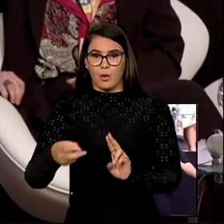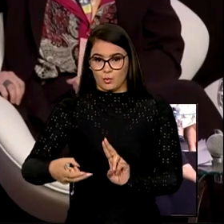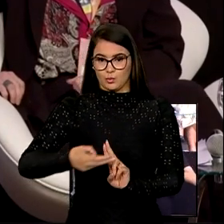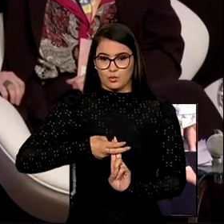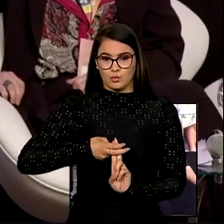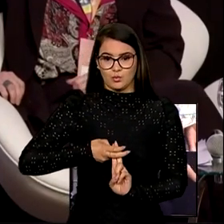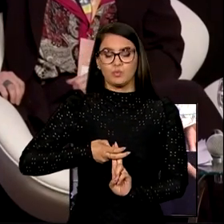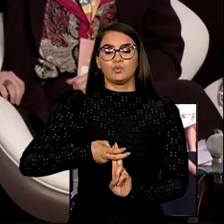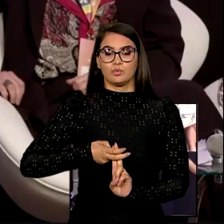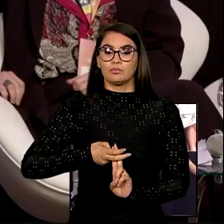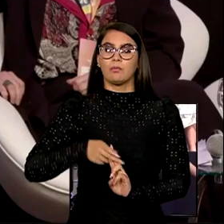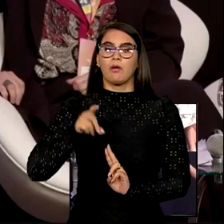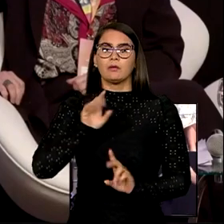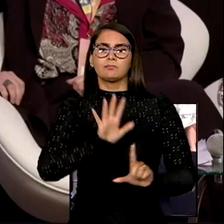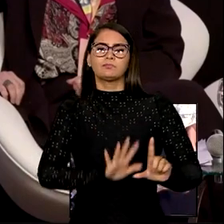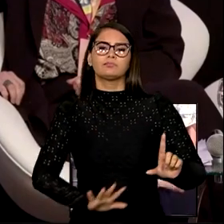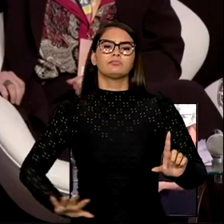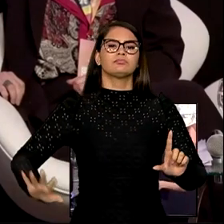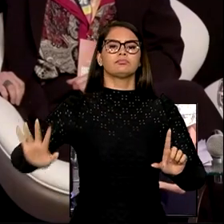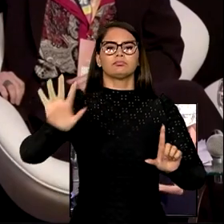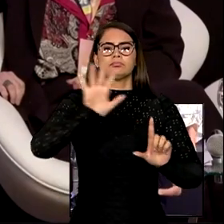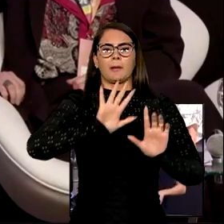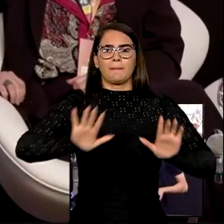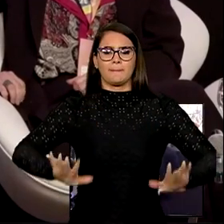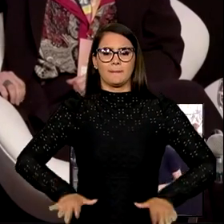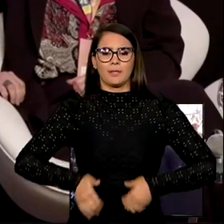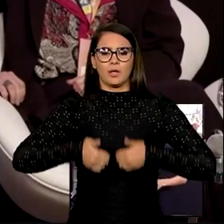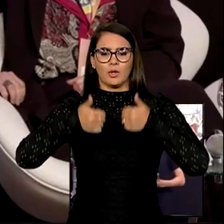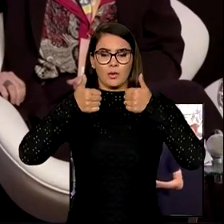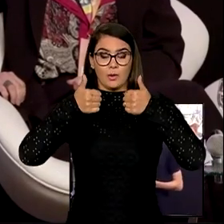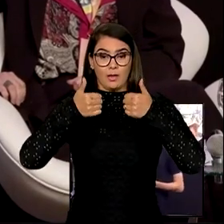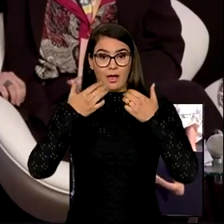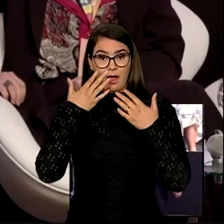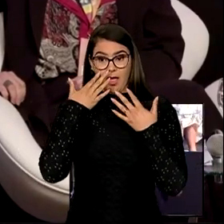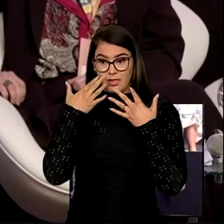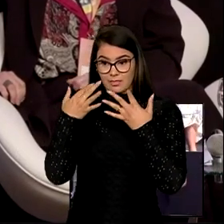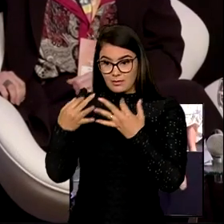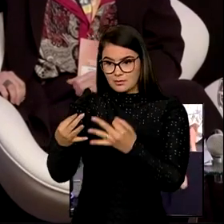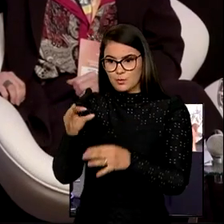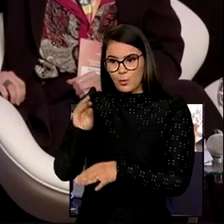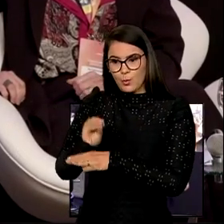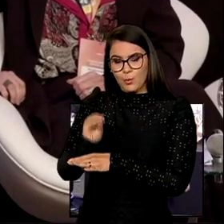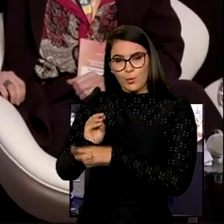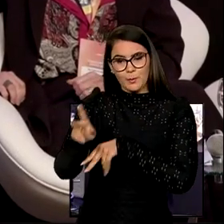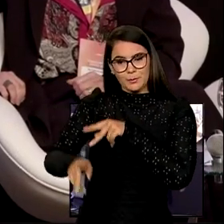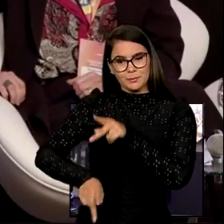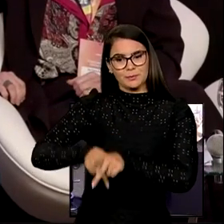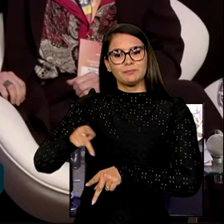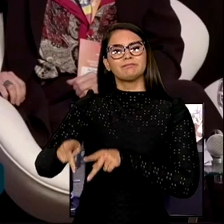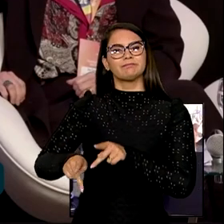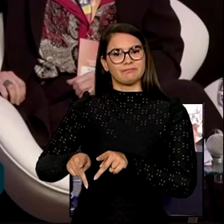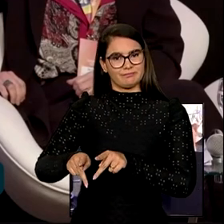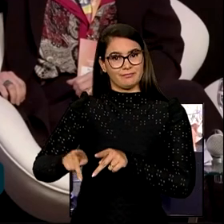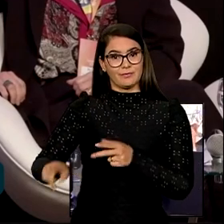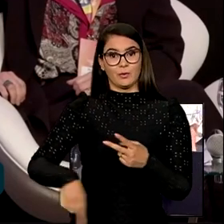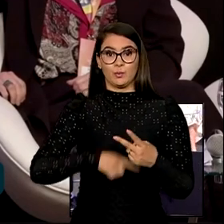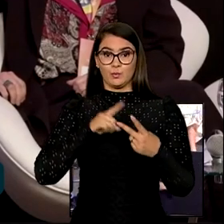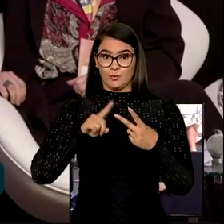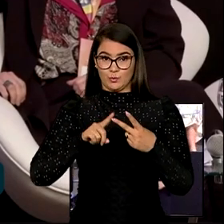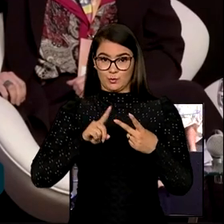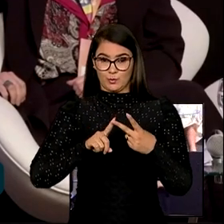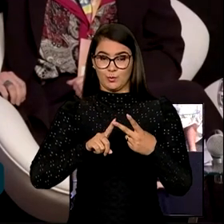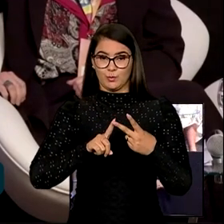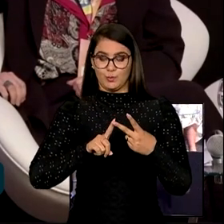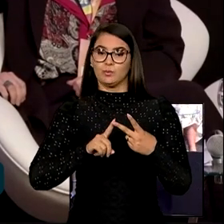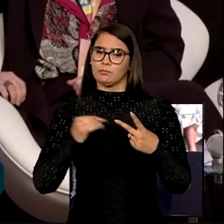com essa dimensão da melhoria da atenção e do cuidado da população. E uma segunda vertente